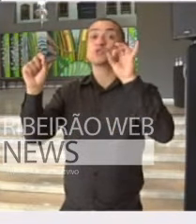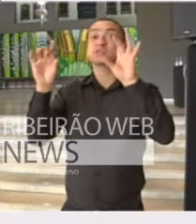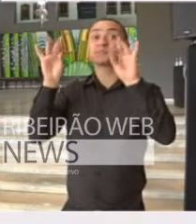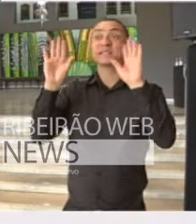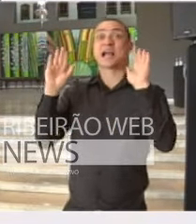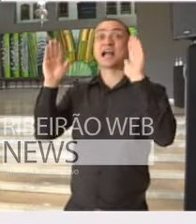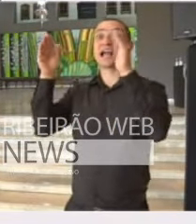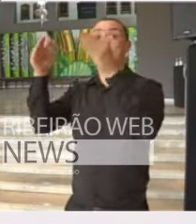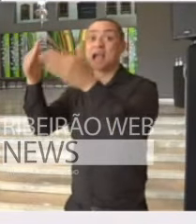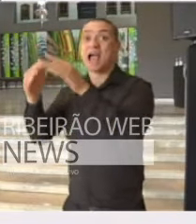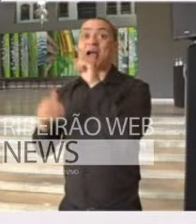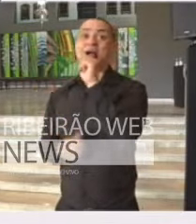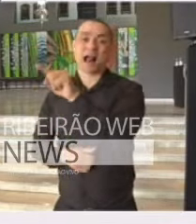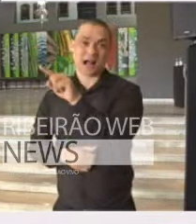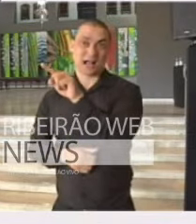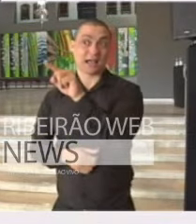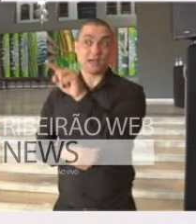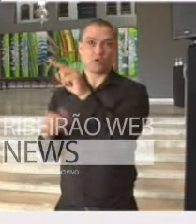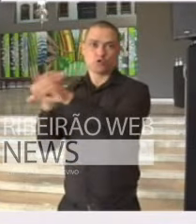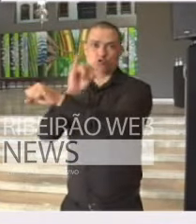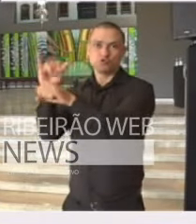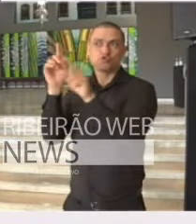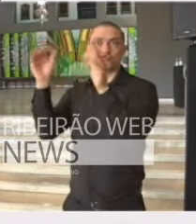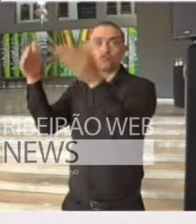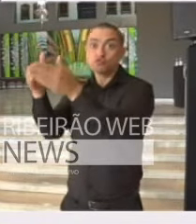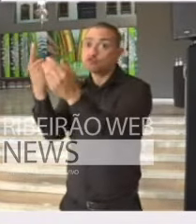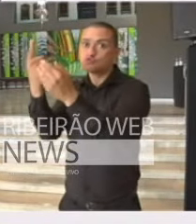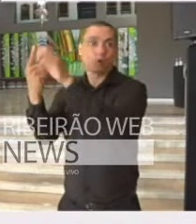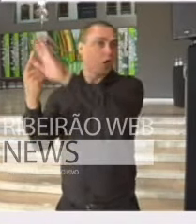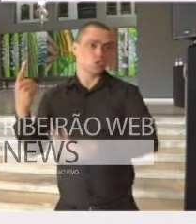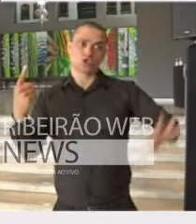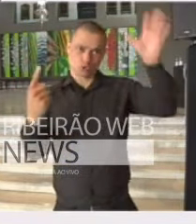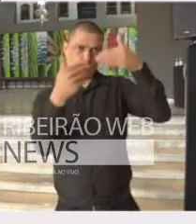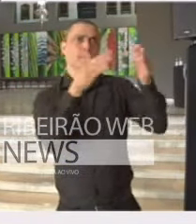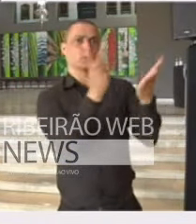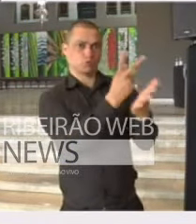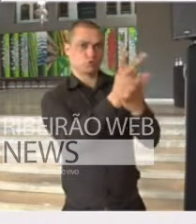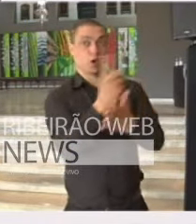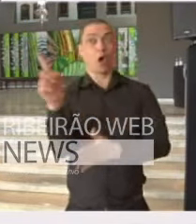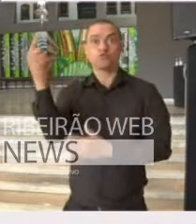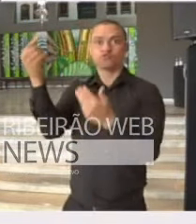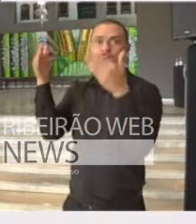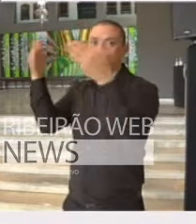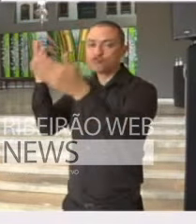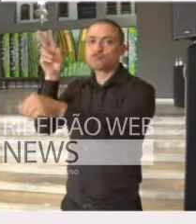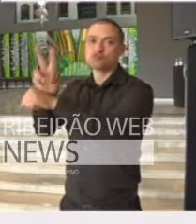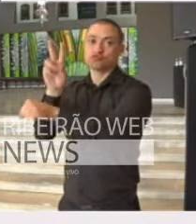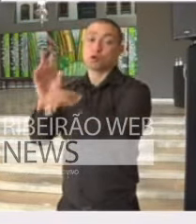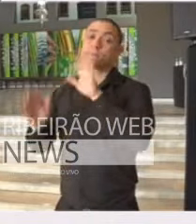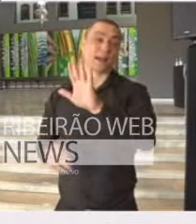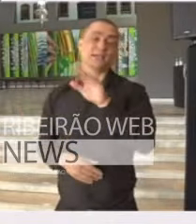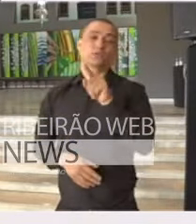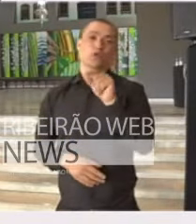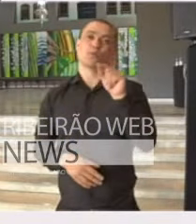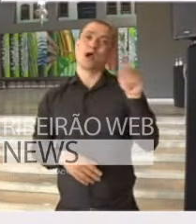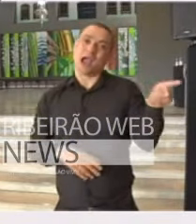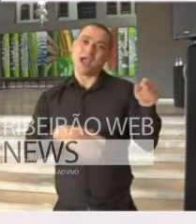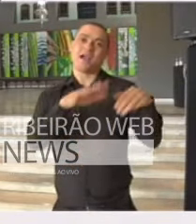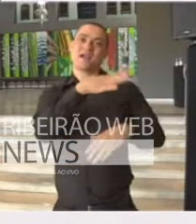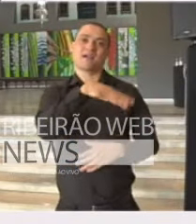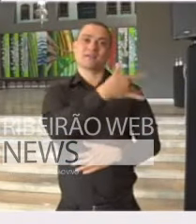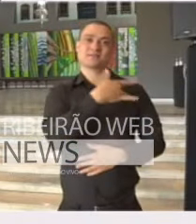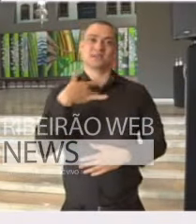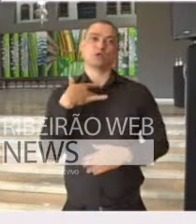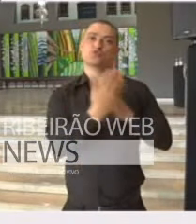exceção ali naquela região, mantendo o Estado aberto. Lógico que estas decisões vão ser sempre acompanhadas e